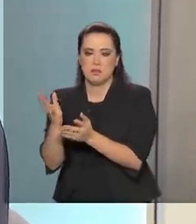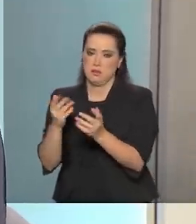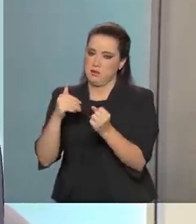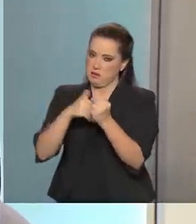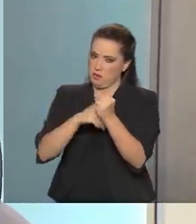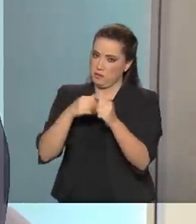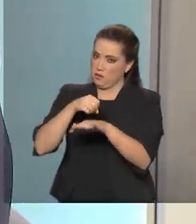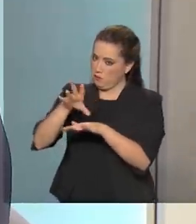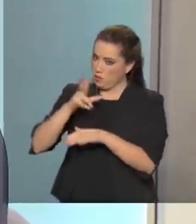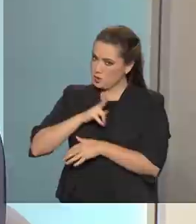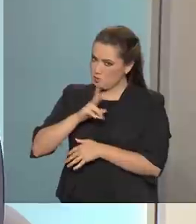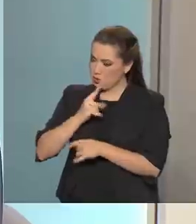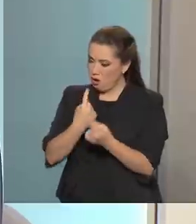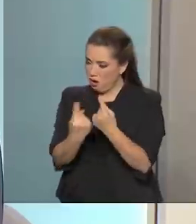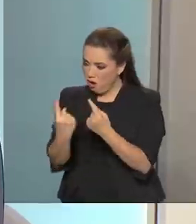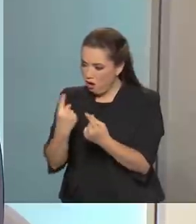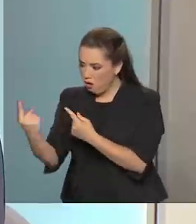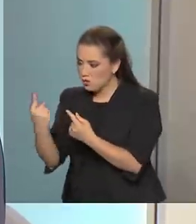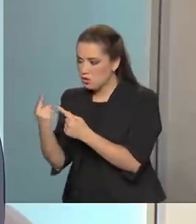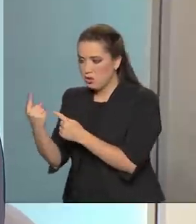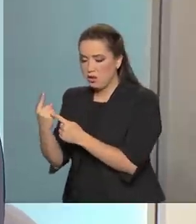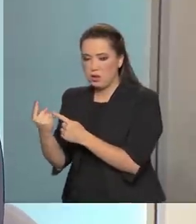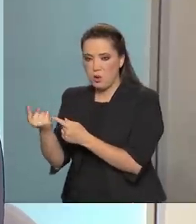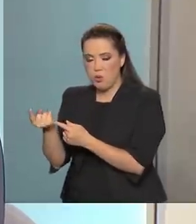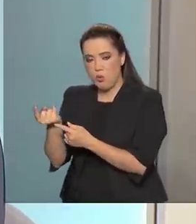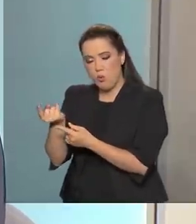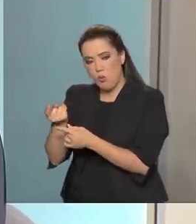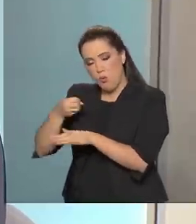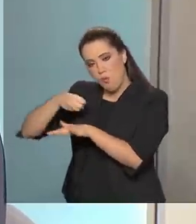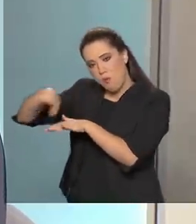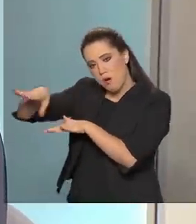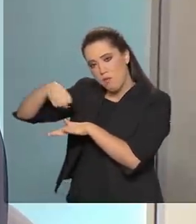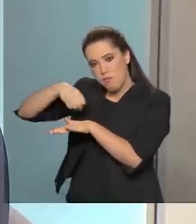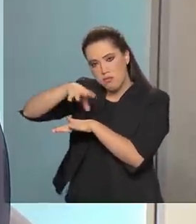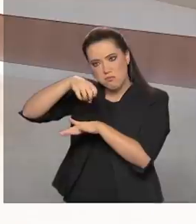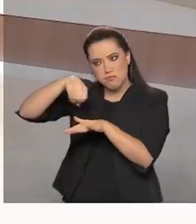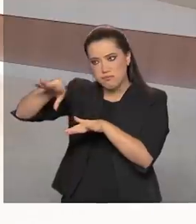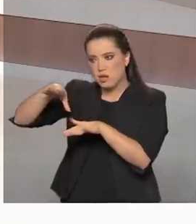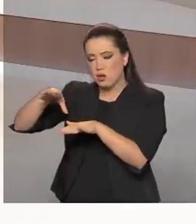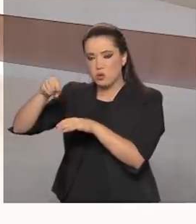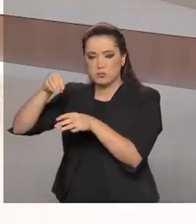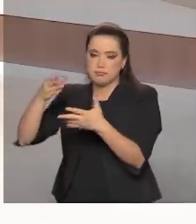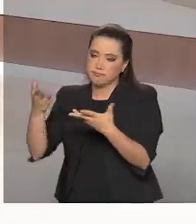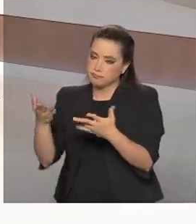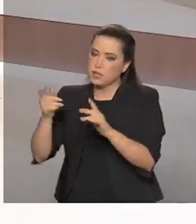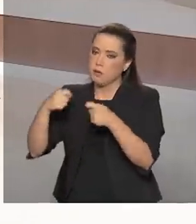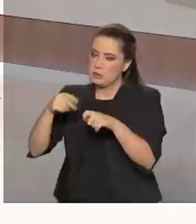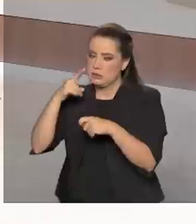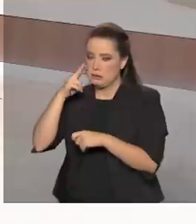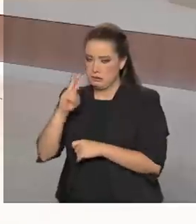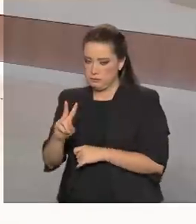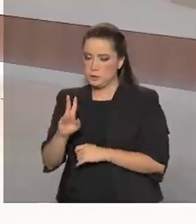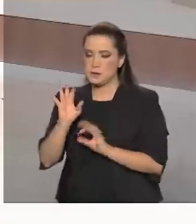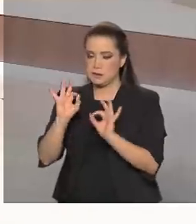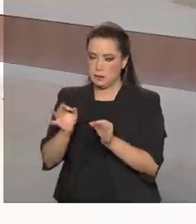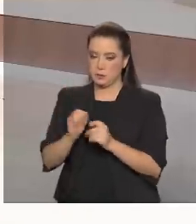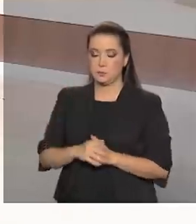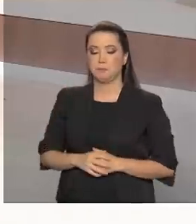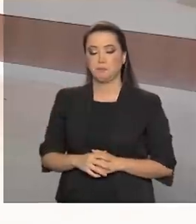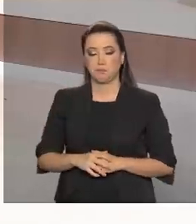eles estão ou não infringindo a nossa Lei Geral de Proteção de Dados. No caso deste vazamento